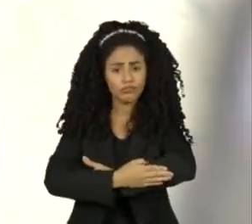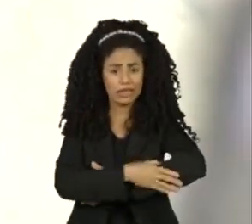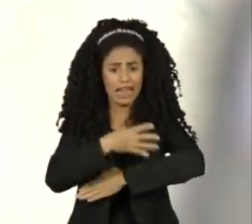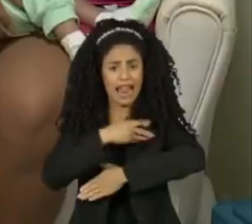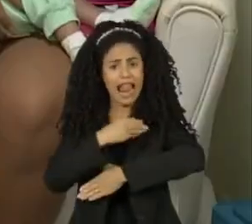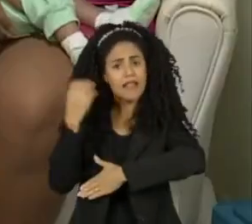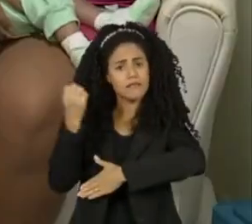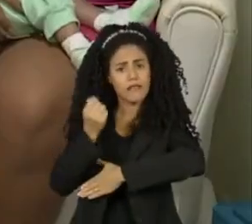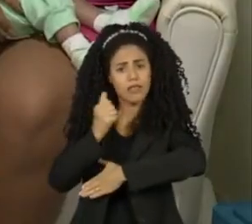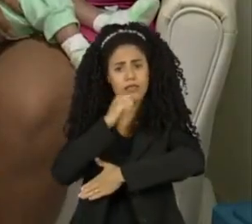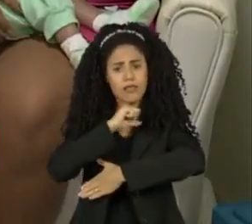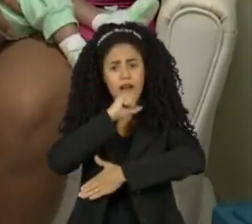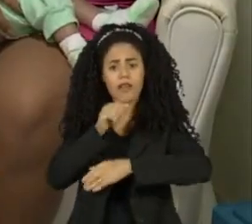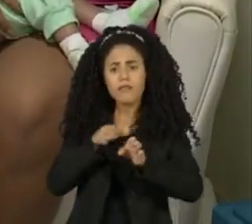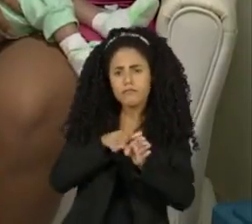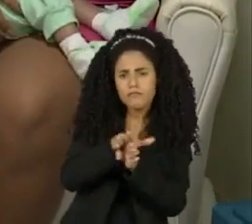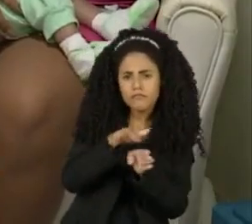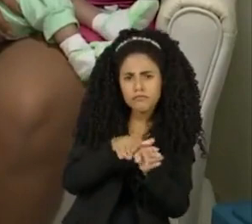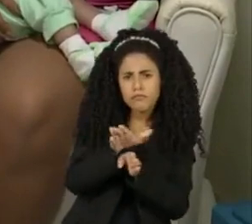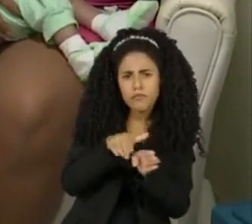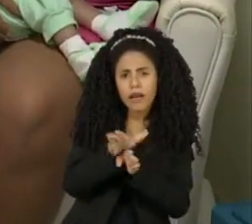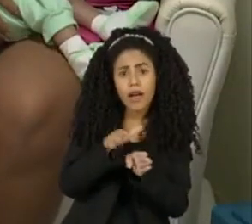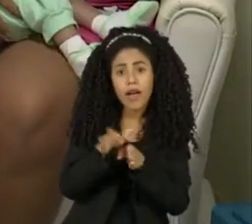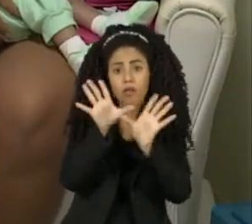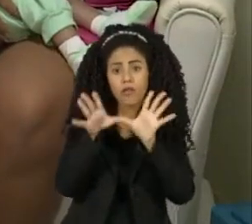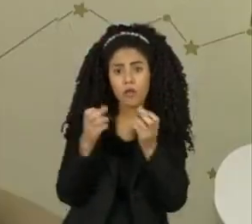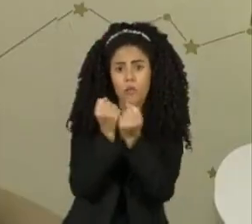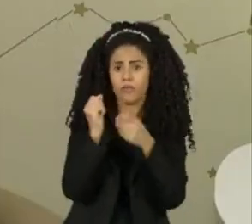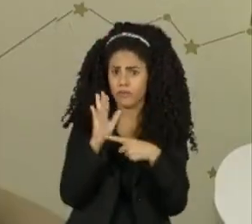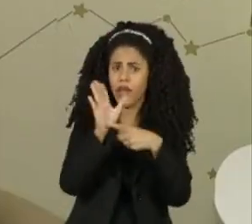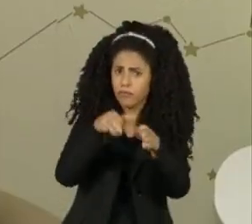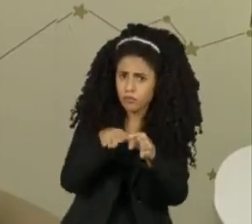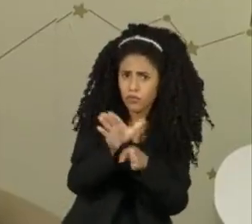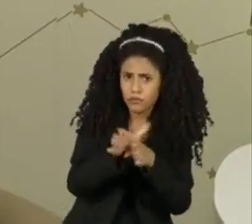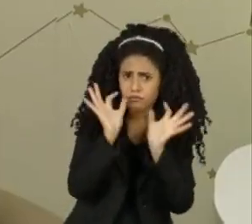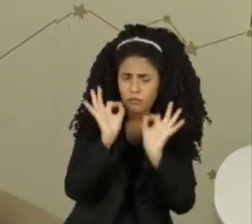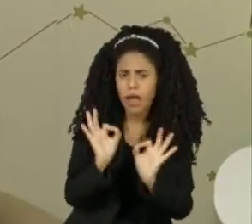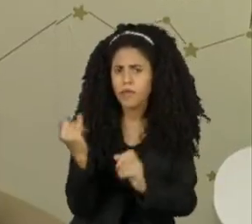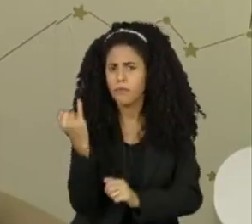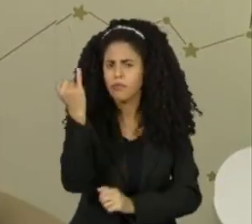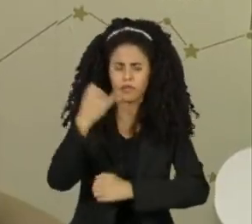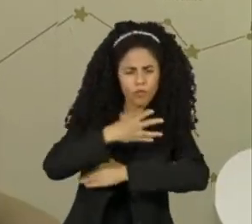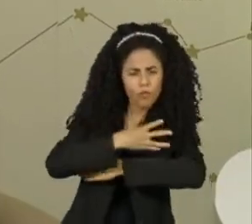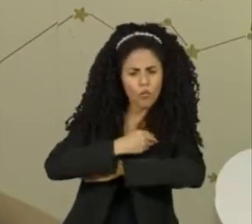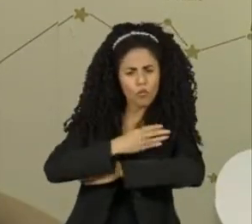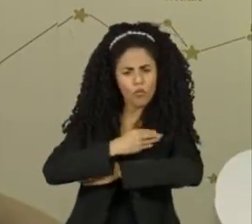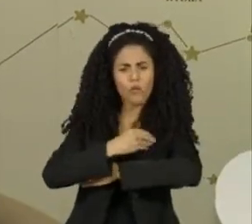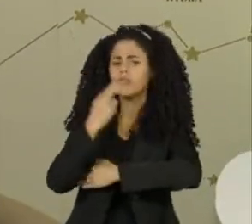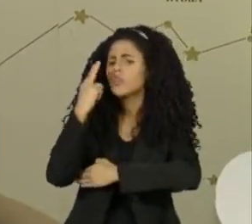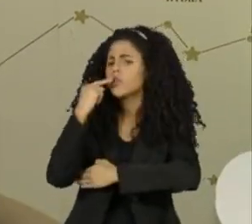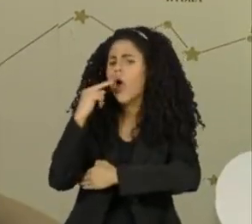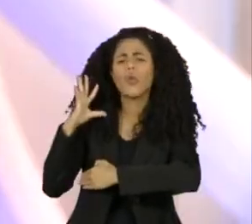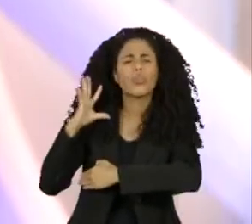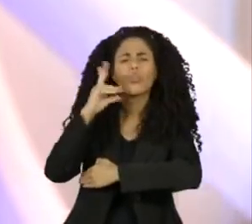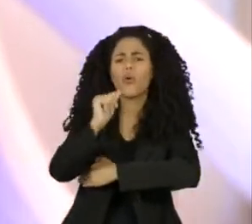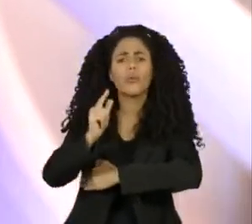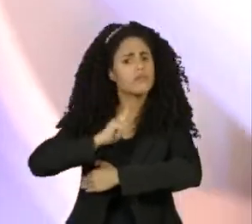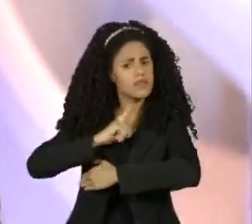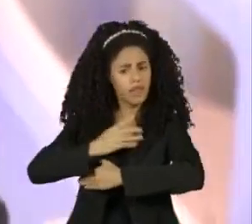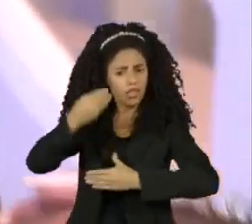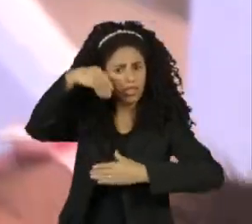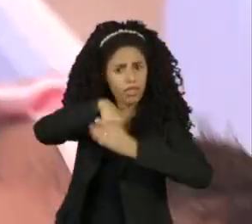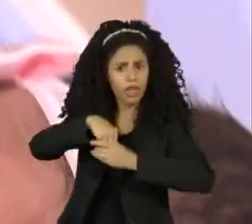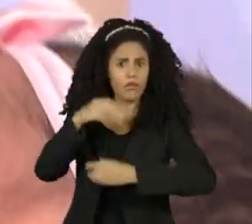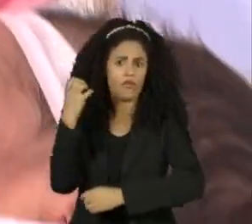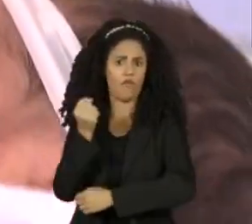leite materno é recomendada pela Organização Mundial da Saúde. A amamentação dá todos os nutrientes que o bebê precisa e